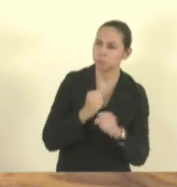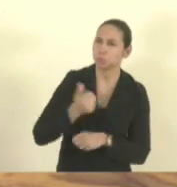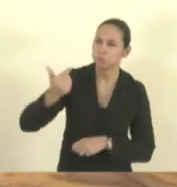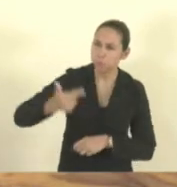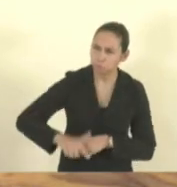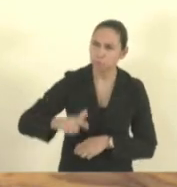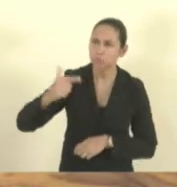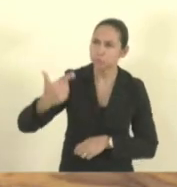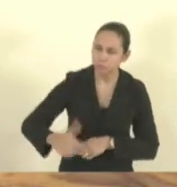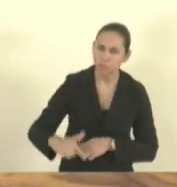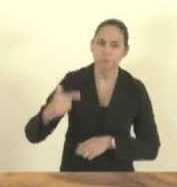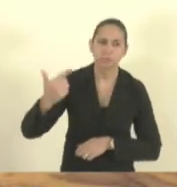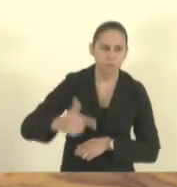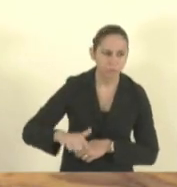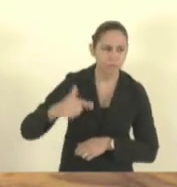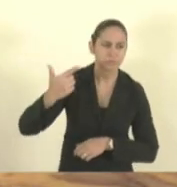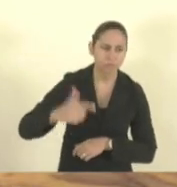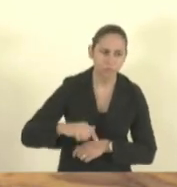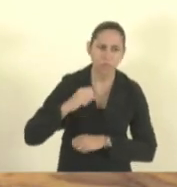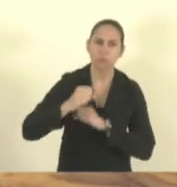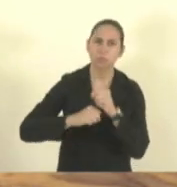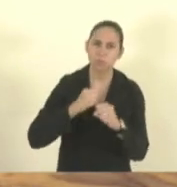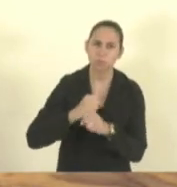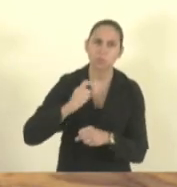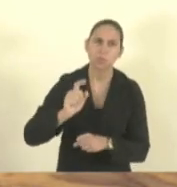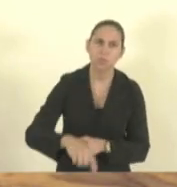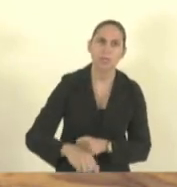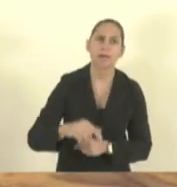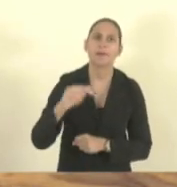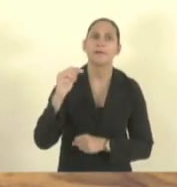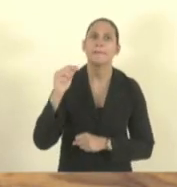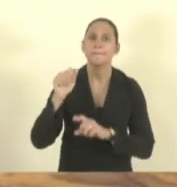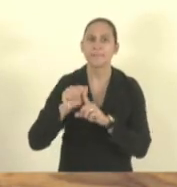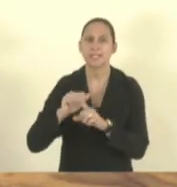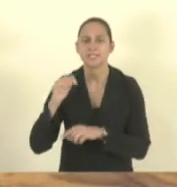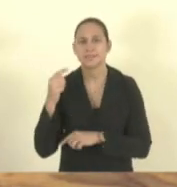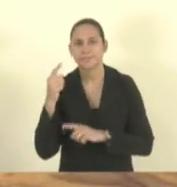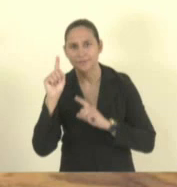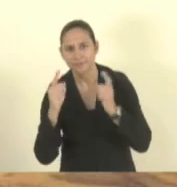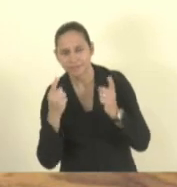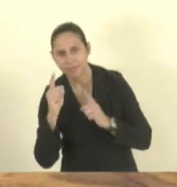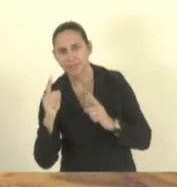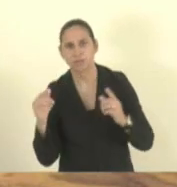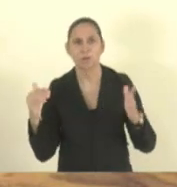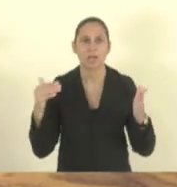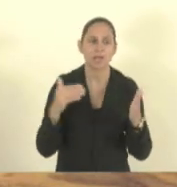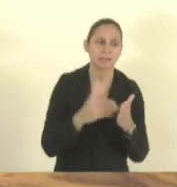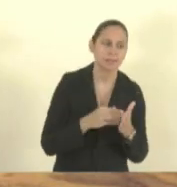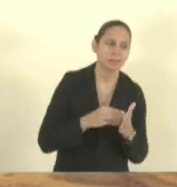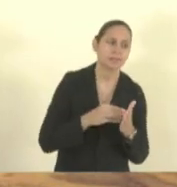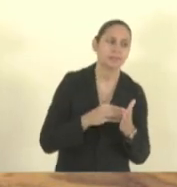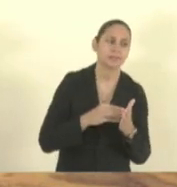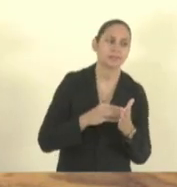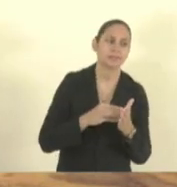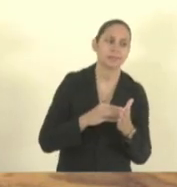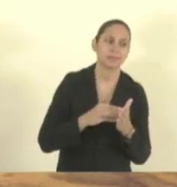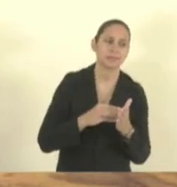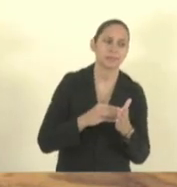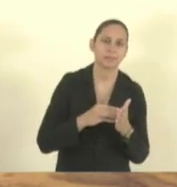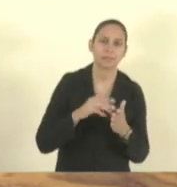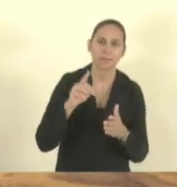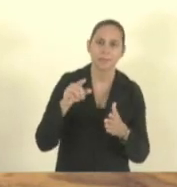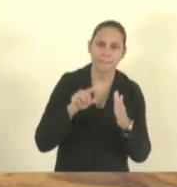Todo ano fevereiro, março, nós já vamos para abril. Seu filho tem